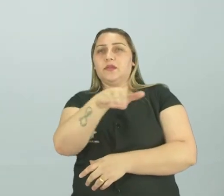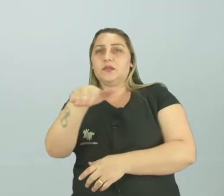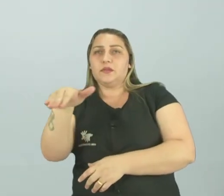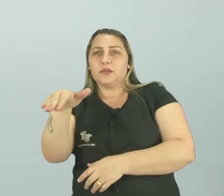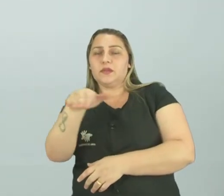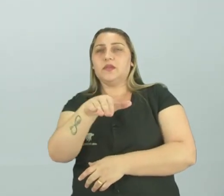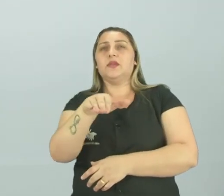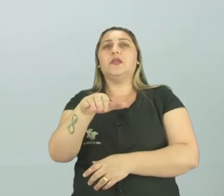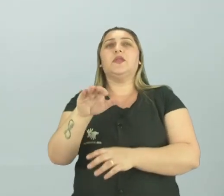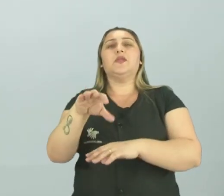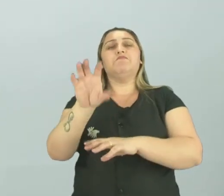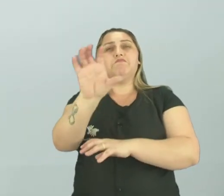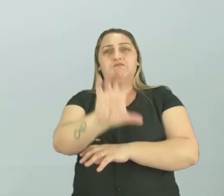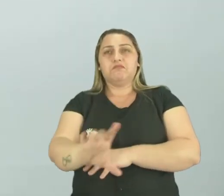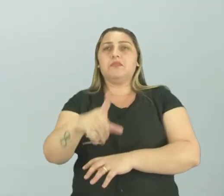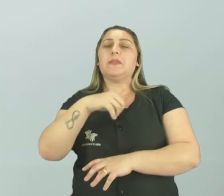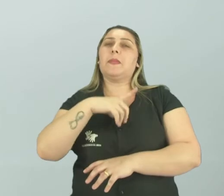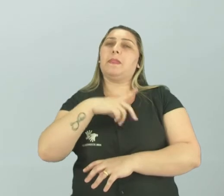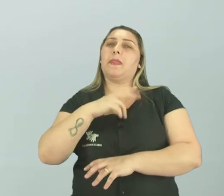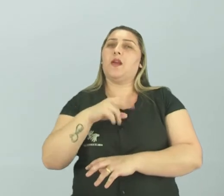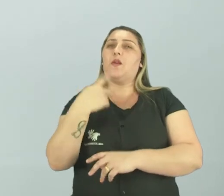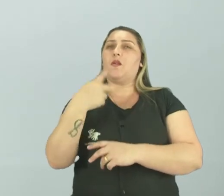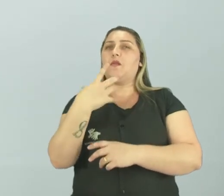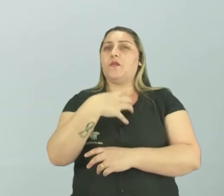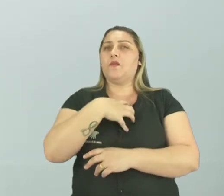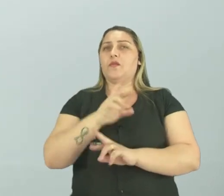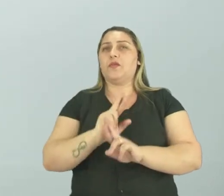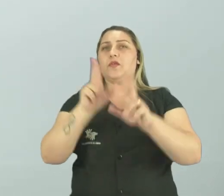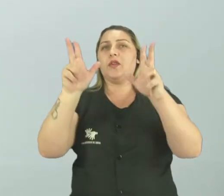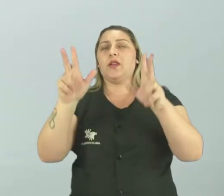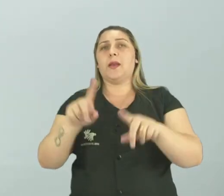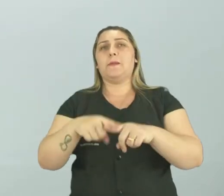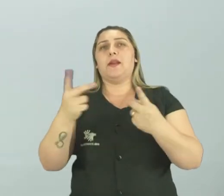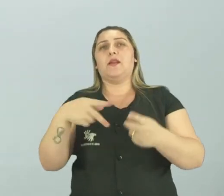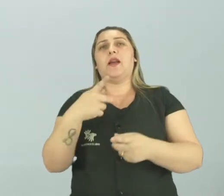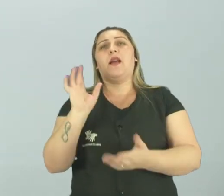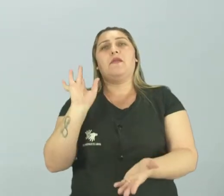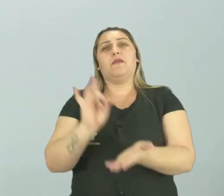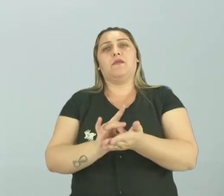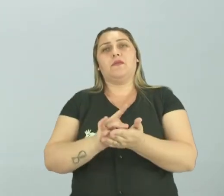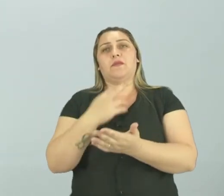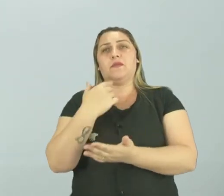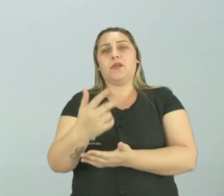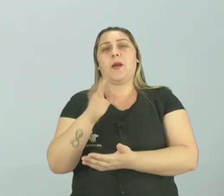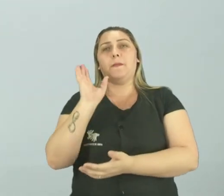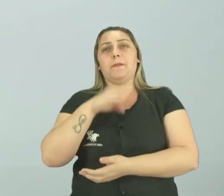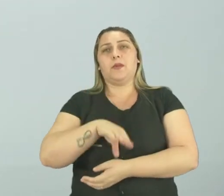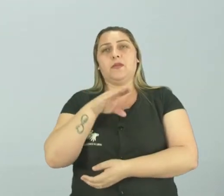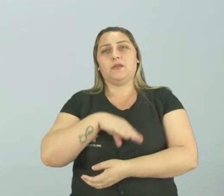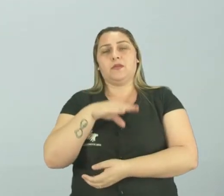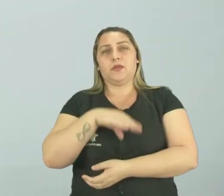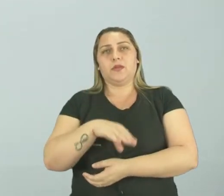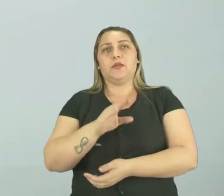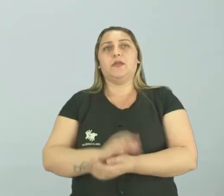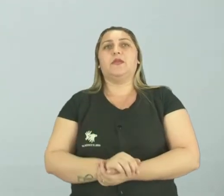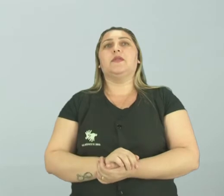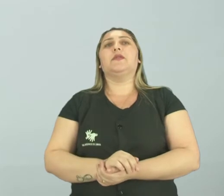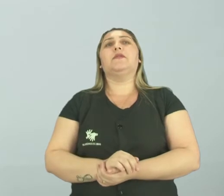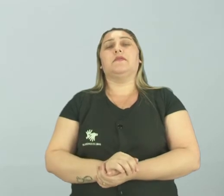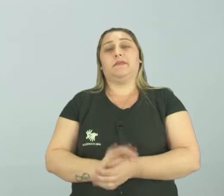Todas as regiões têm o sotaque diferente, mas todos falam a língua oficial, que é o português. Aí tem as